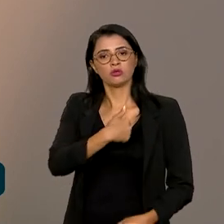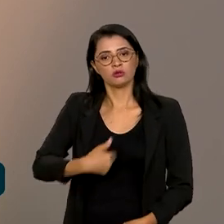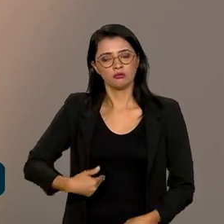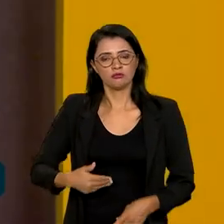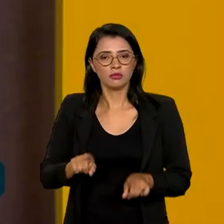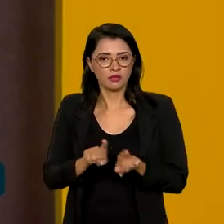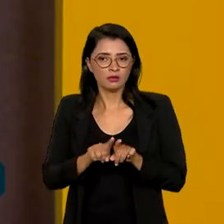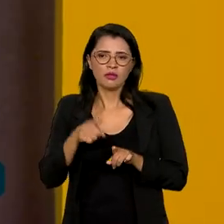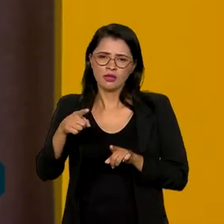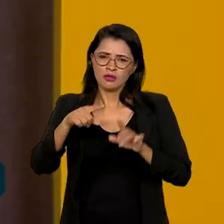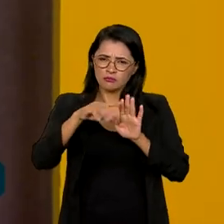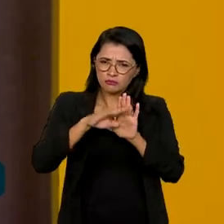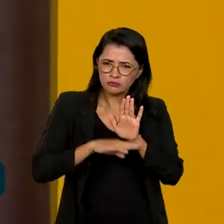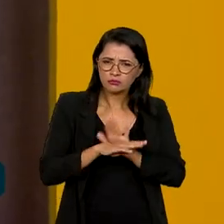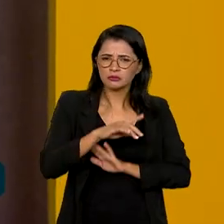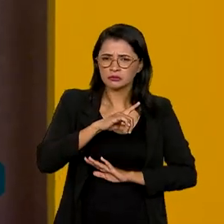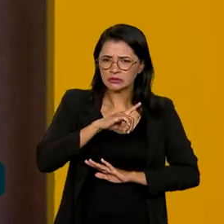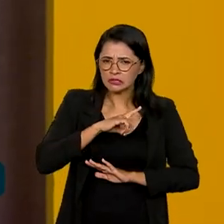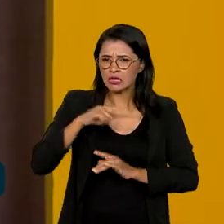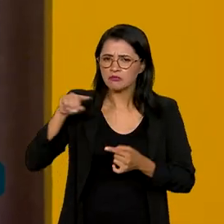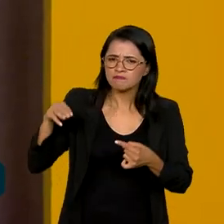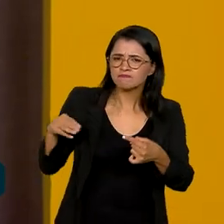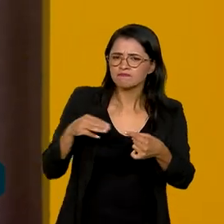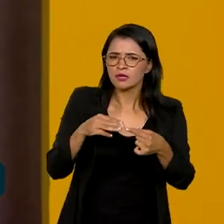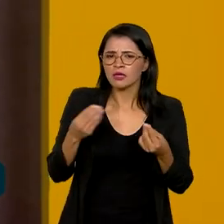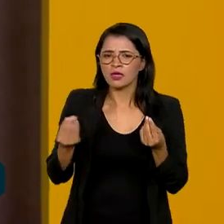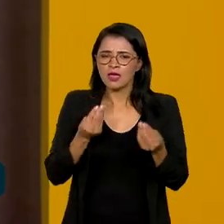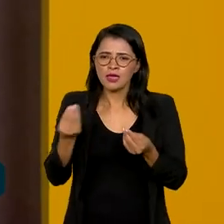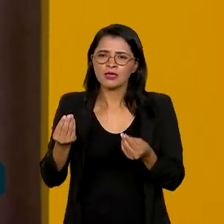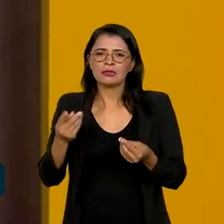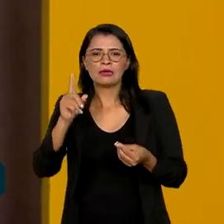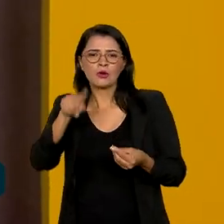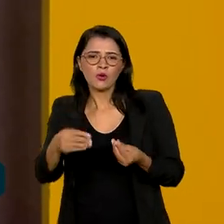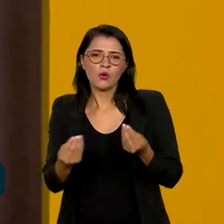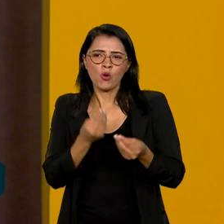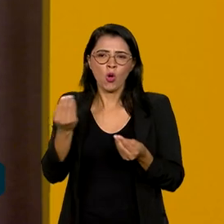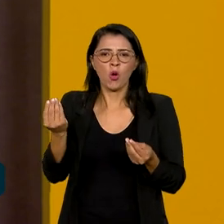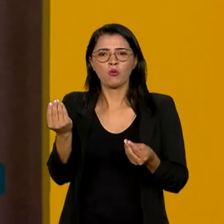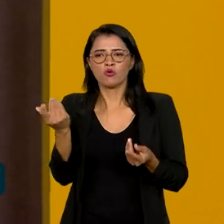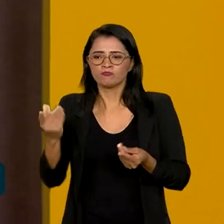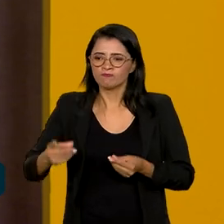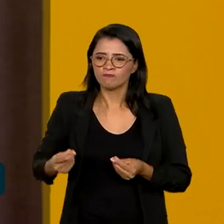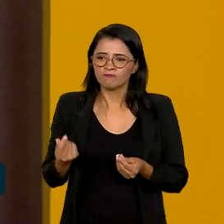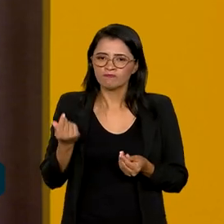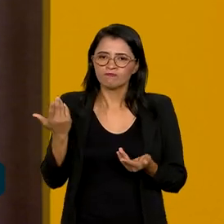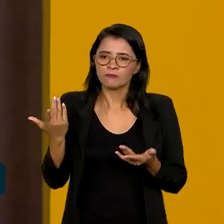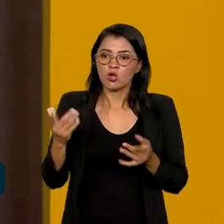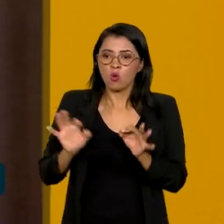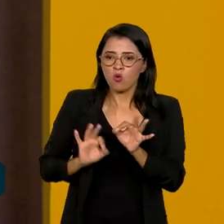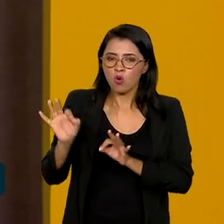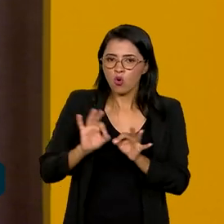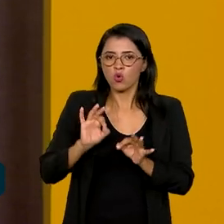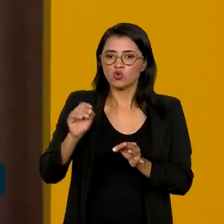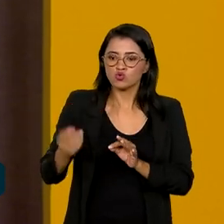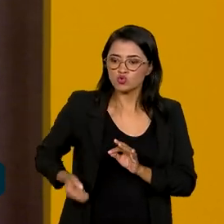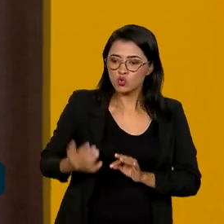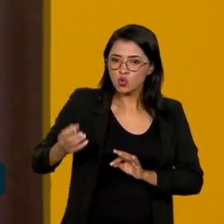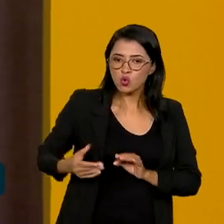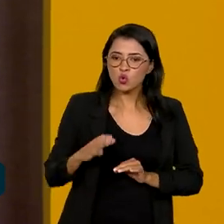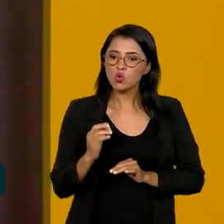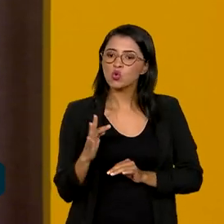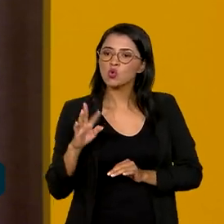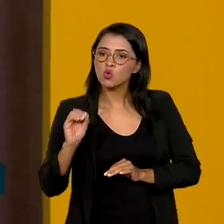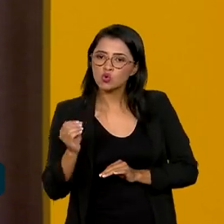Esse programa, ele tem metas como racionalizar os custos, né, ministra? Melhorar os resultados,